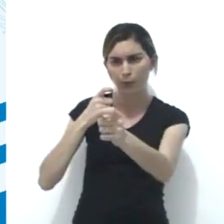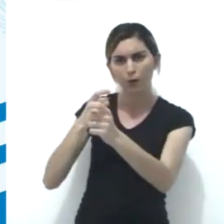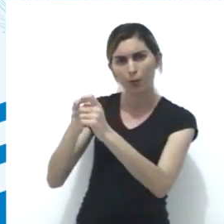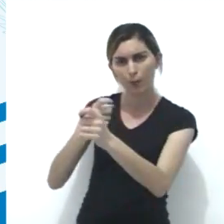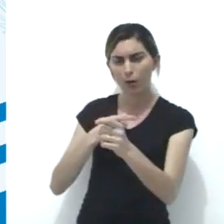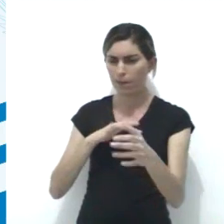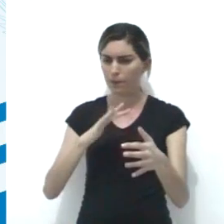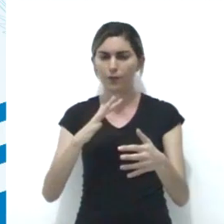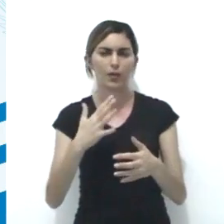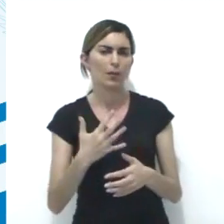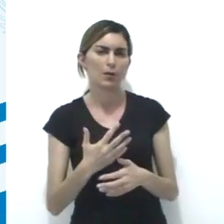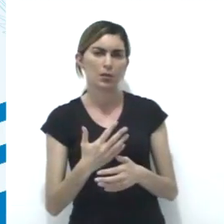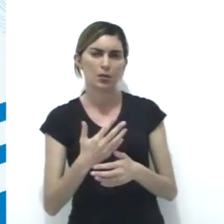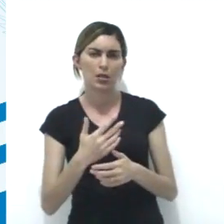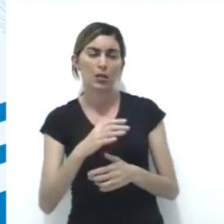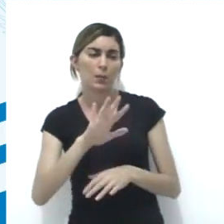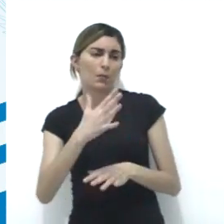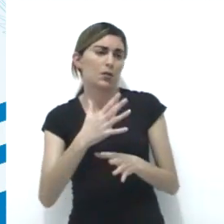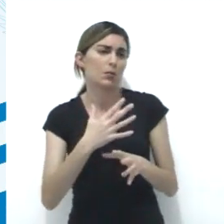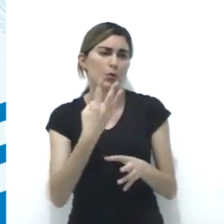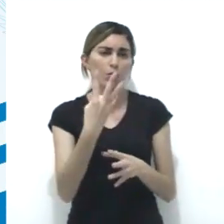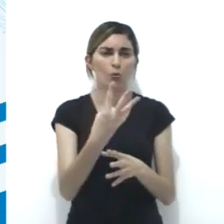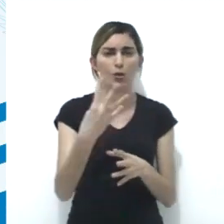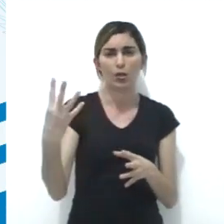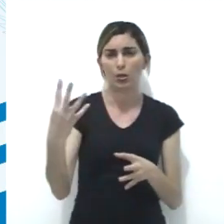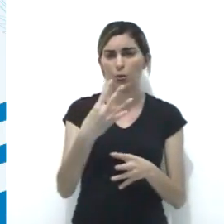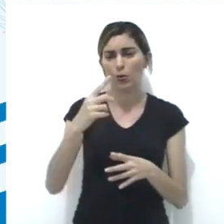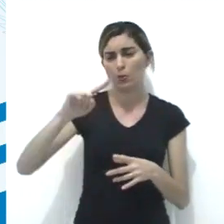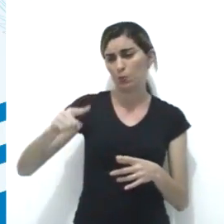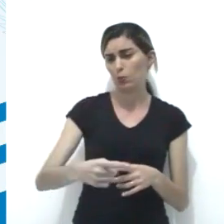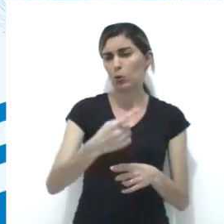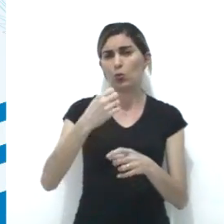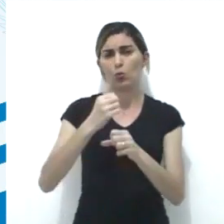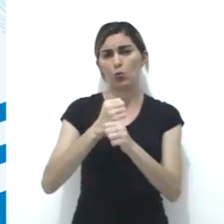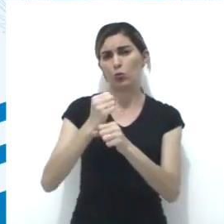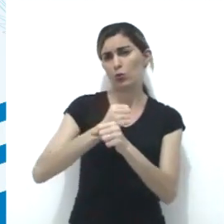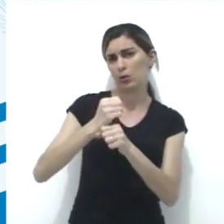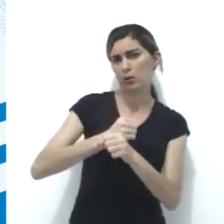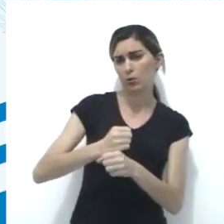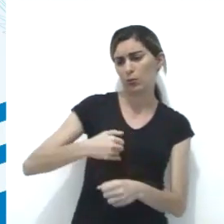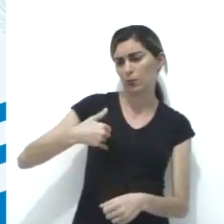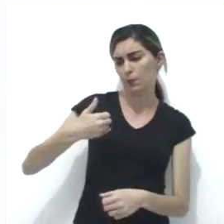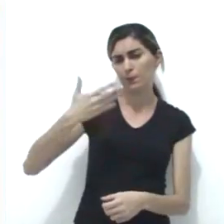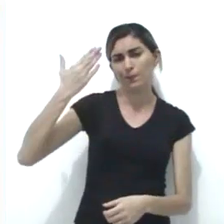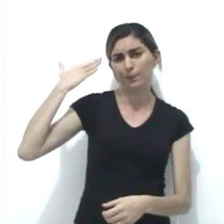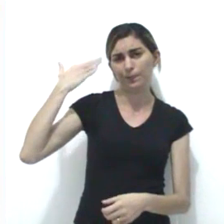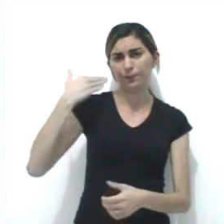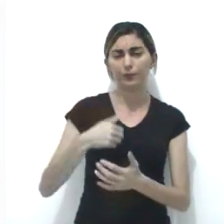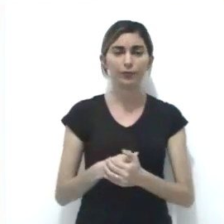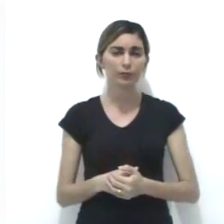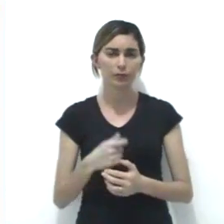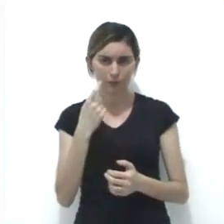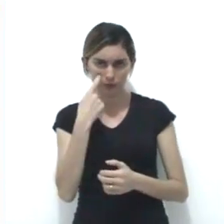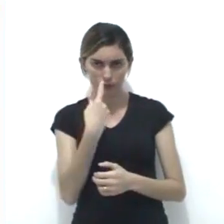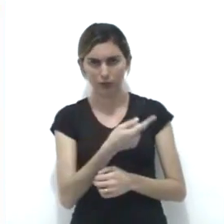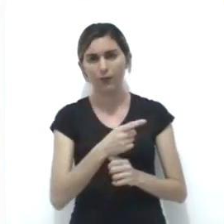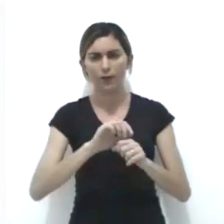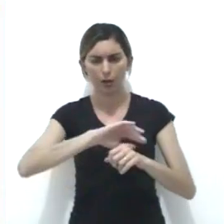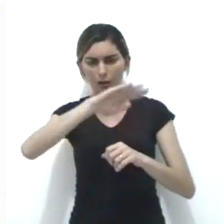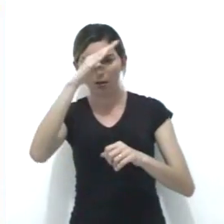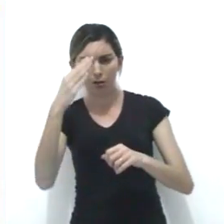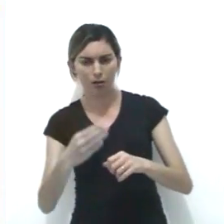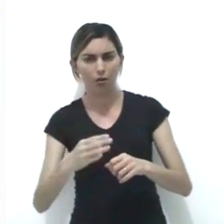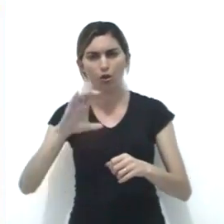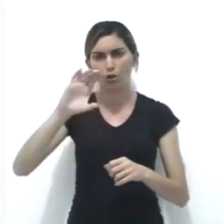e ela teria aproximadamente cerca de 44 mil anos de idade. Agora vocês estão vendo